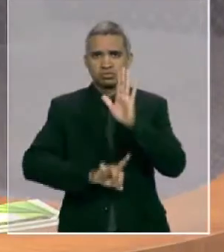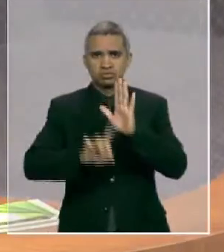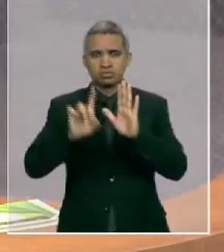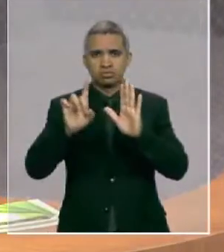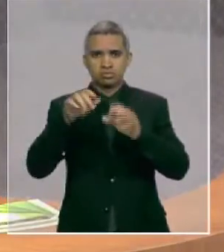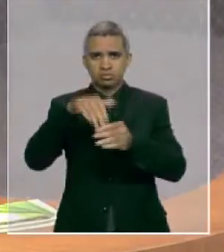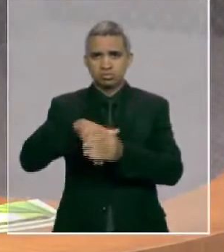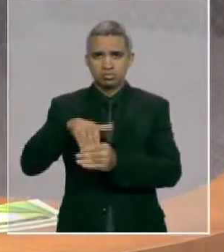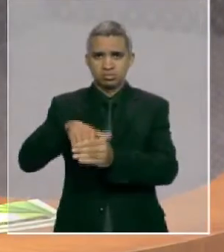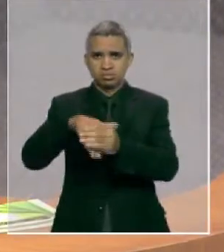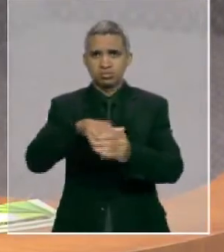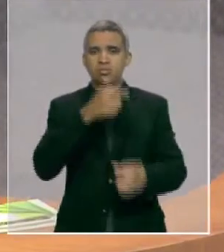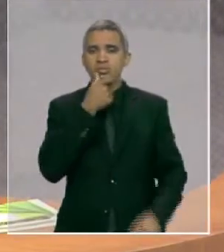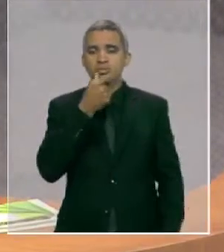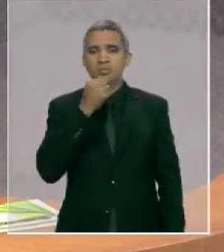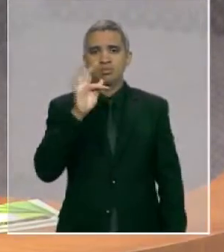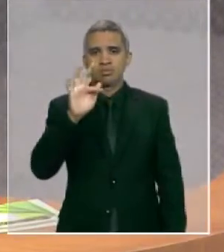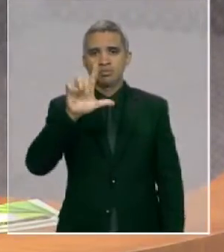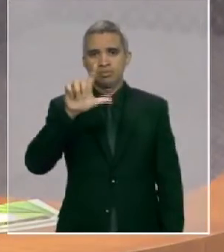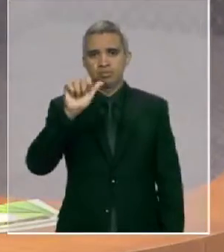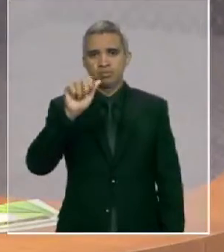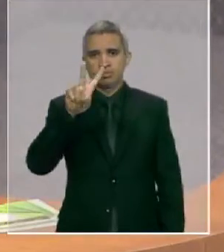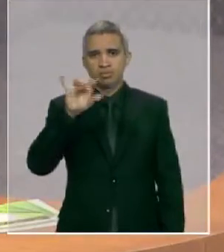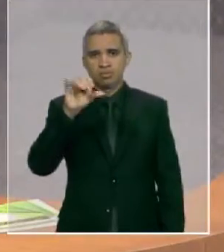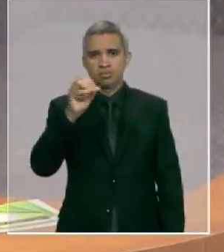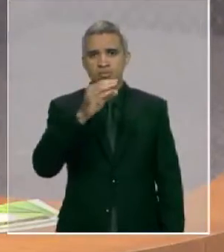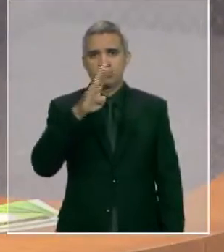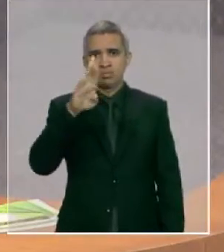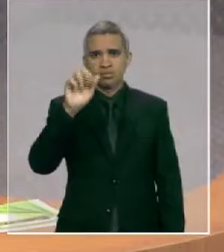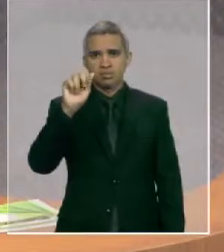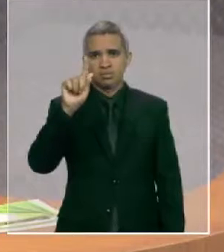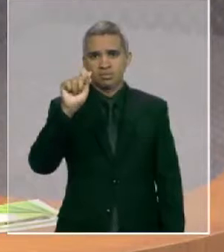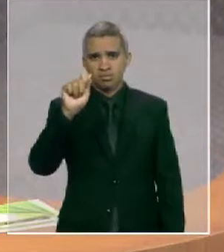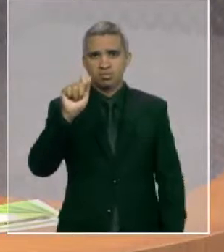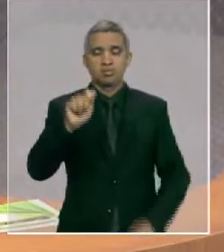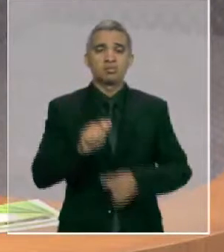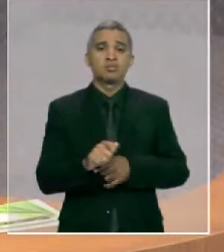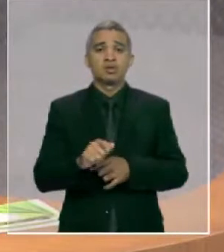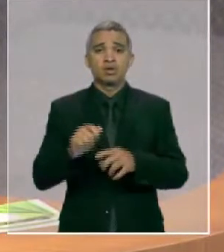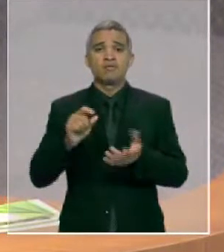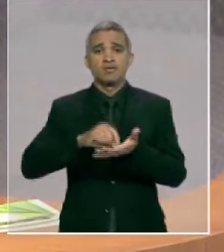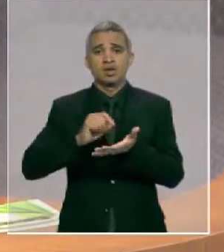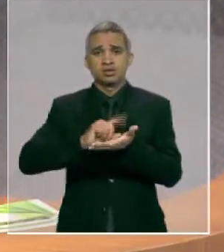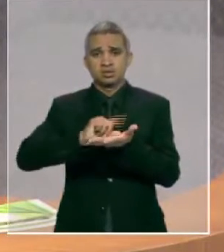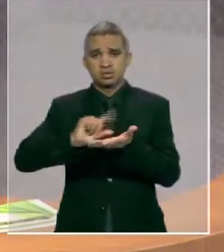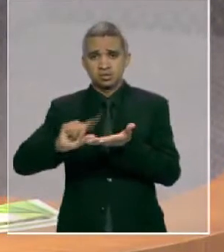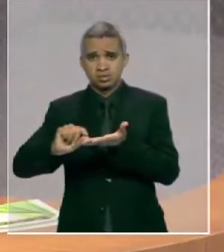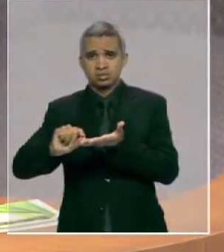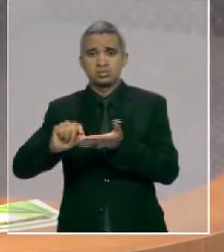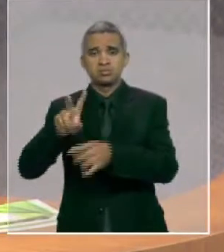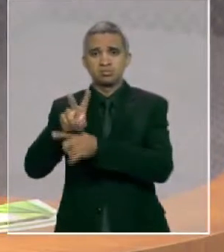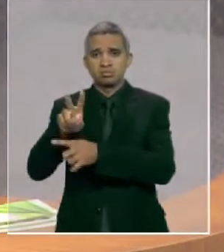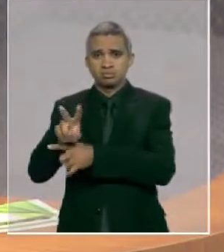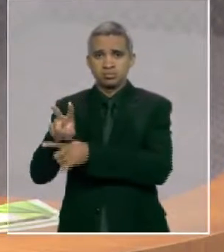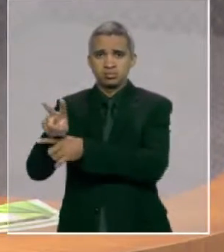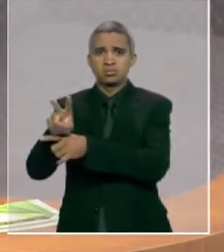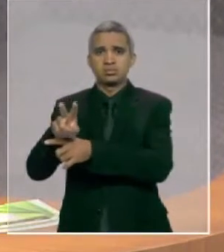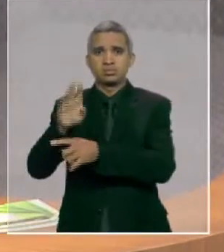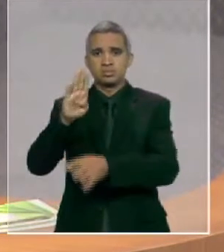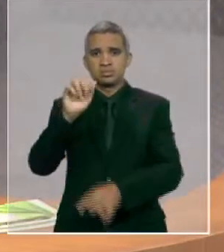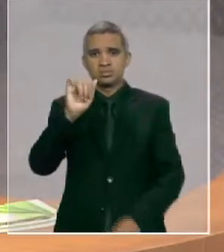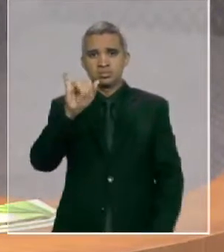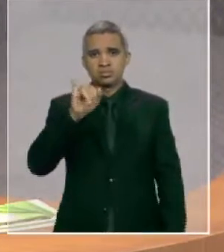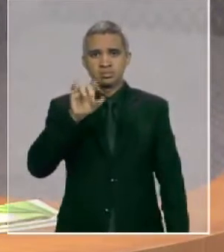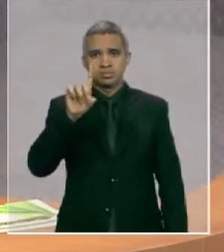Flávio Braga, de um artigo que ele fez em defesa da Baixada Maranhense e eu queria ler e deixar registrado nos